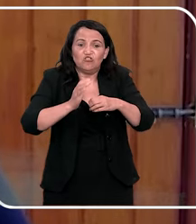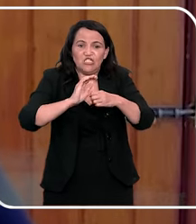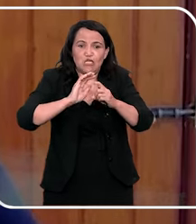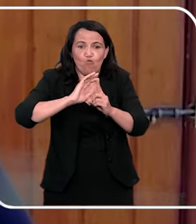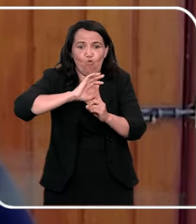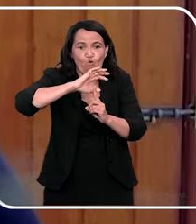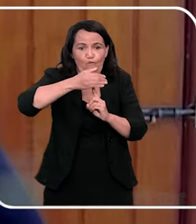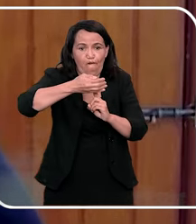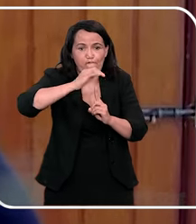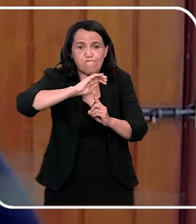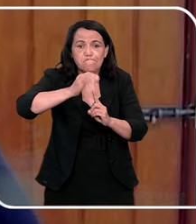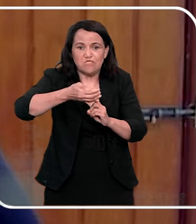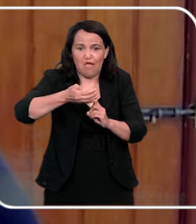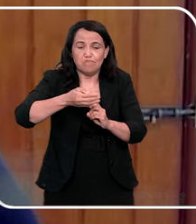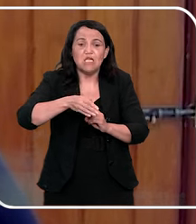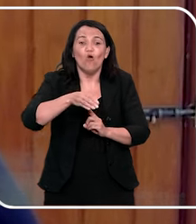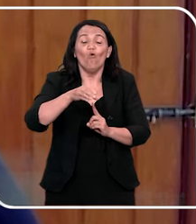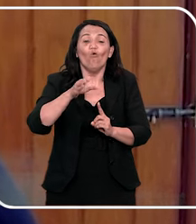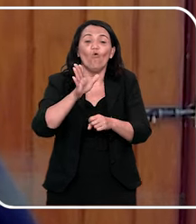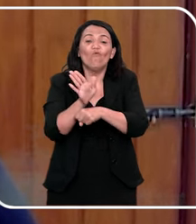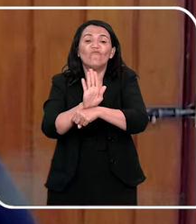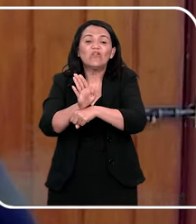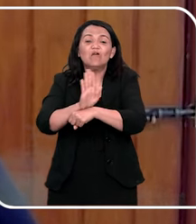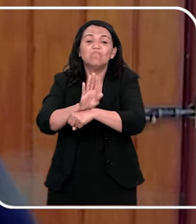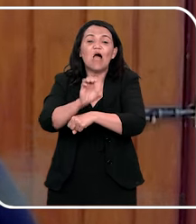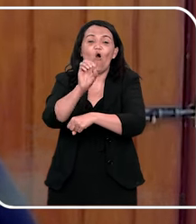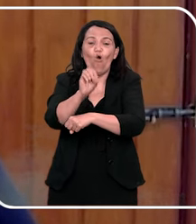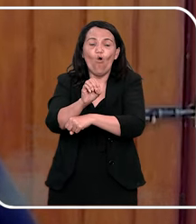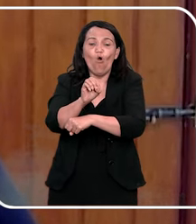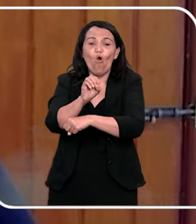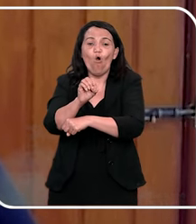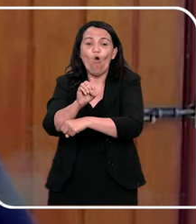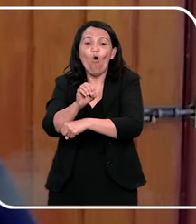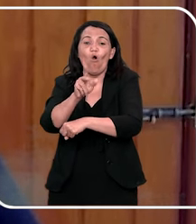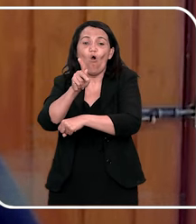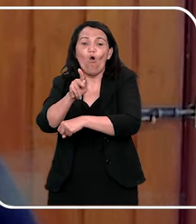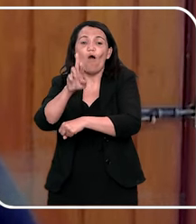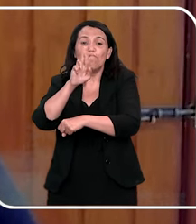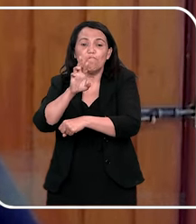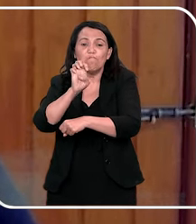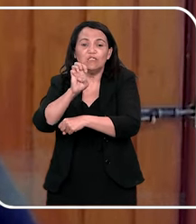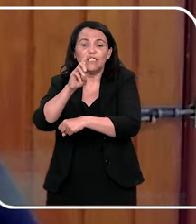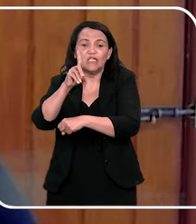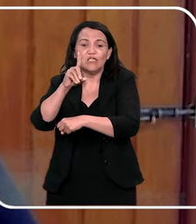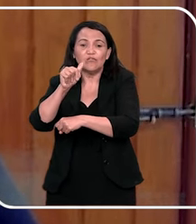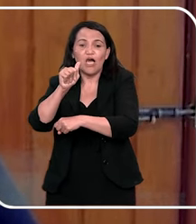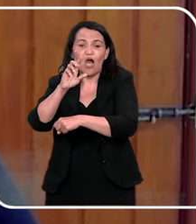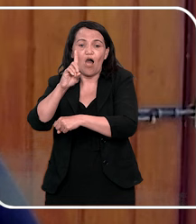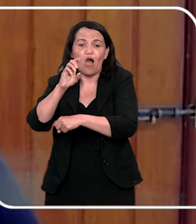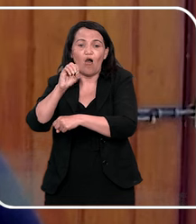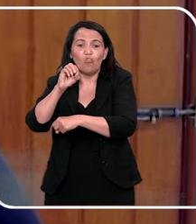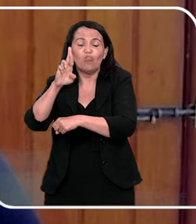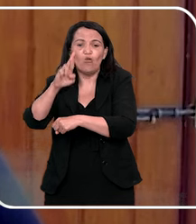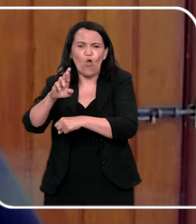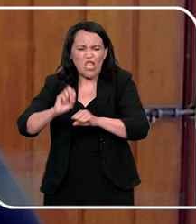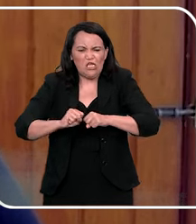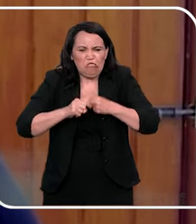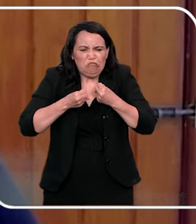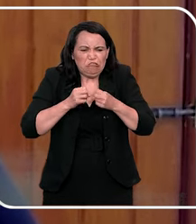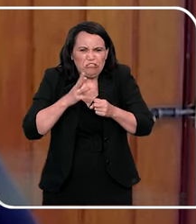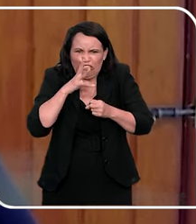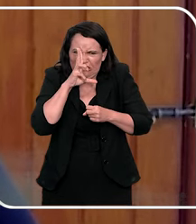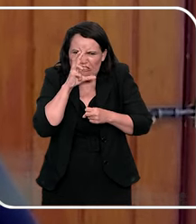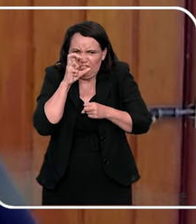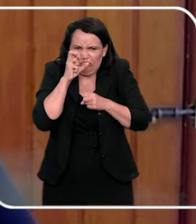O Predador. Então, assistam esse filme, se não me engano é esse nome. Ele luta muito, ali dá pra você ver a diferença de um